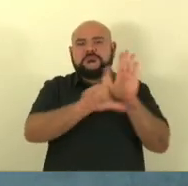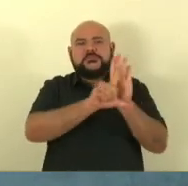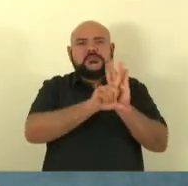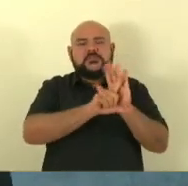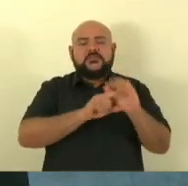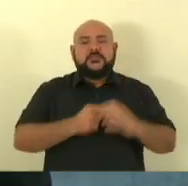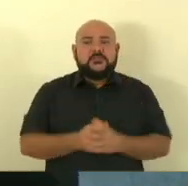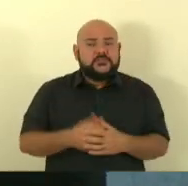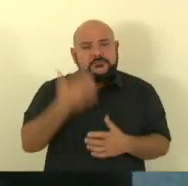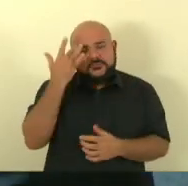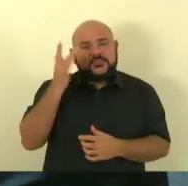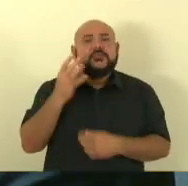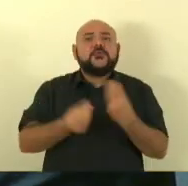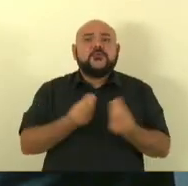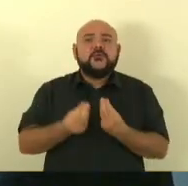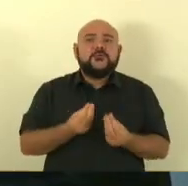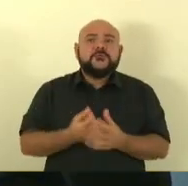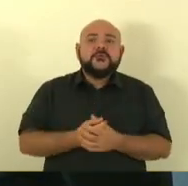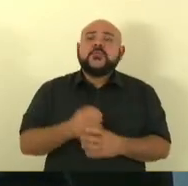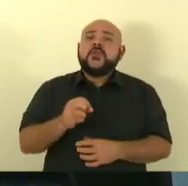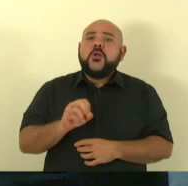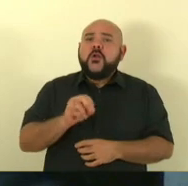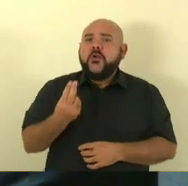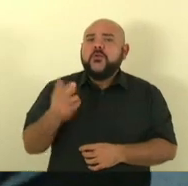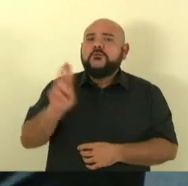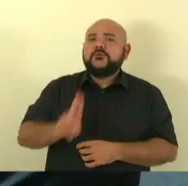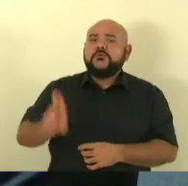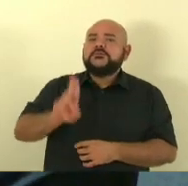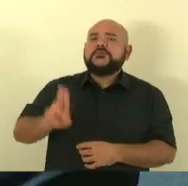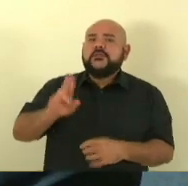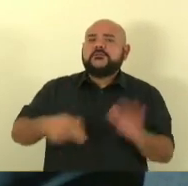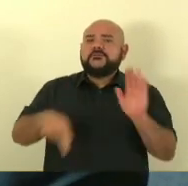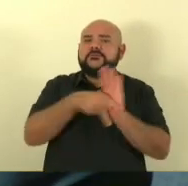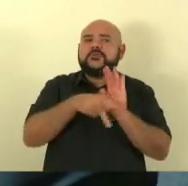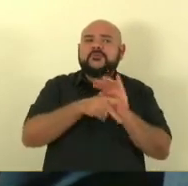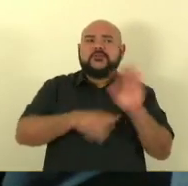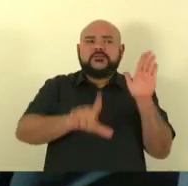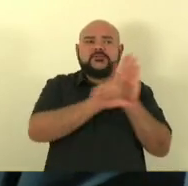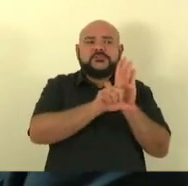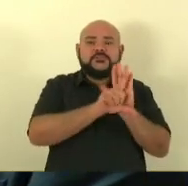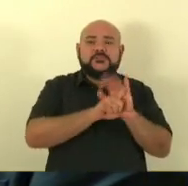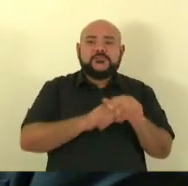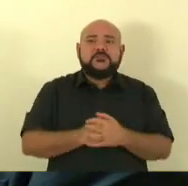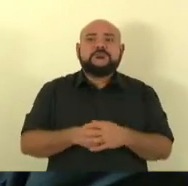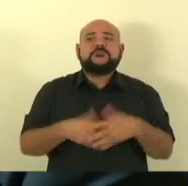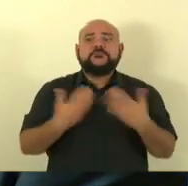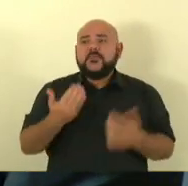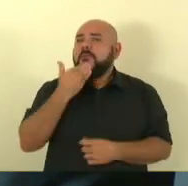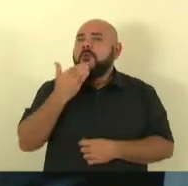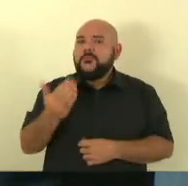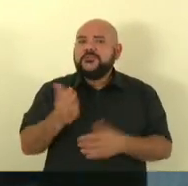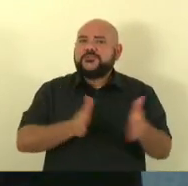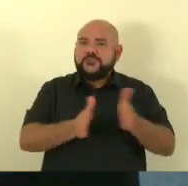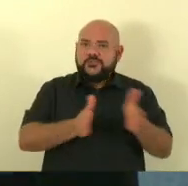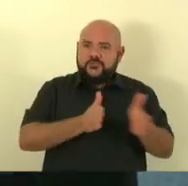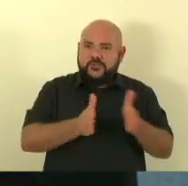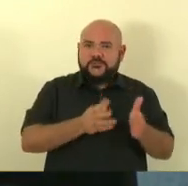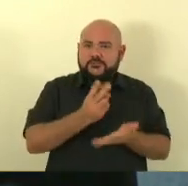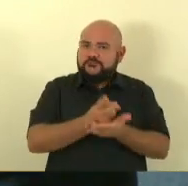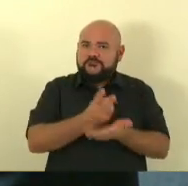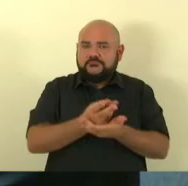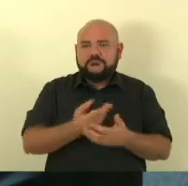a própria legislação feita através do projeto de lei de V. Exª. Então, solicito o prazo regimental, presidente.